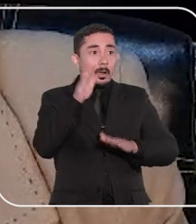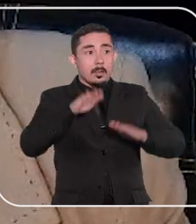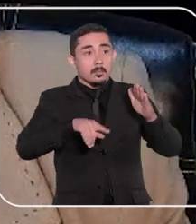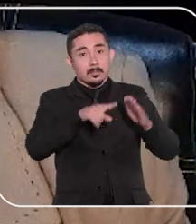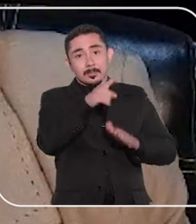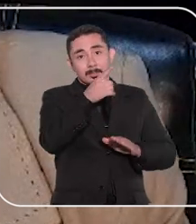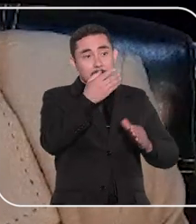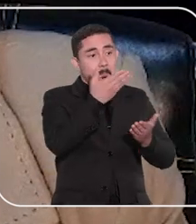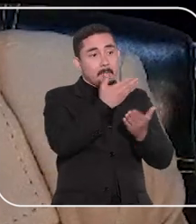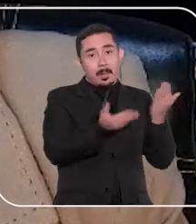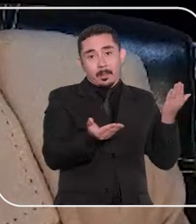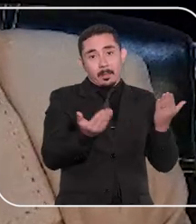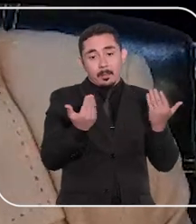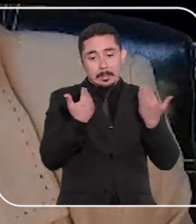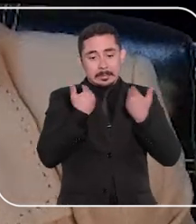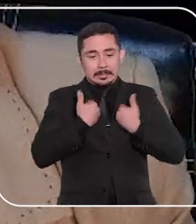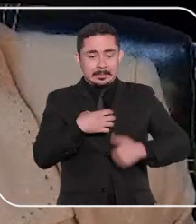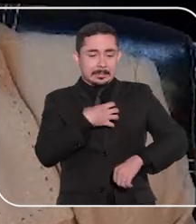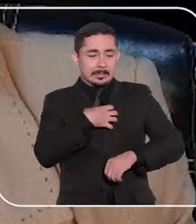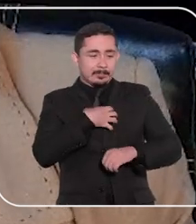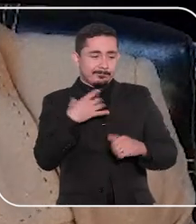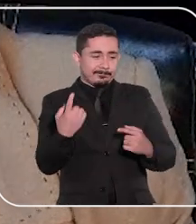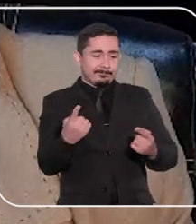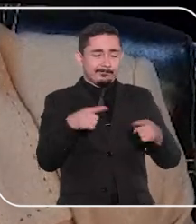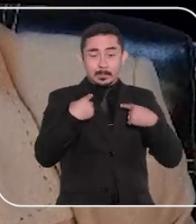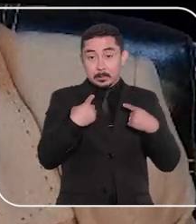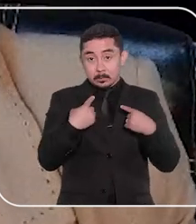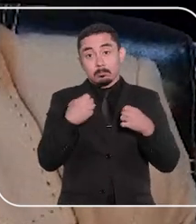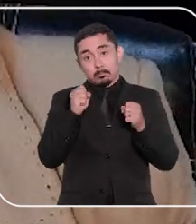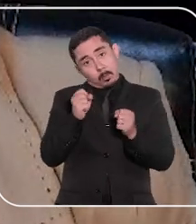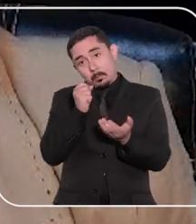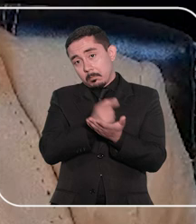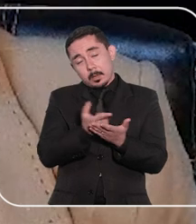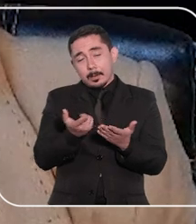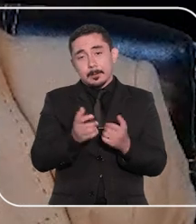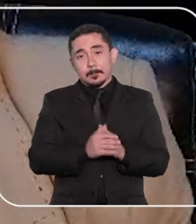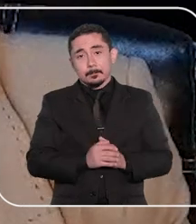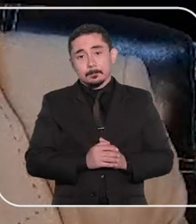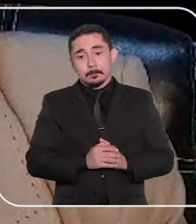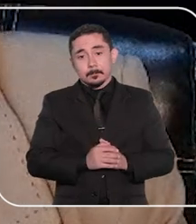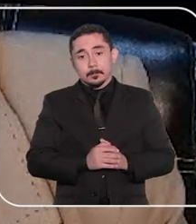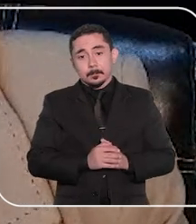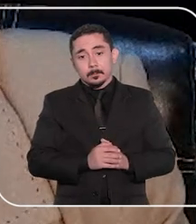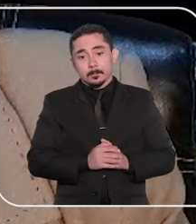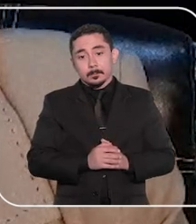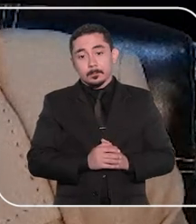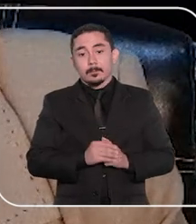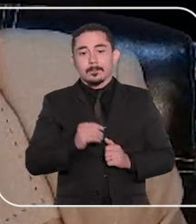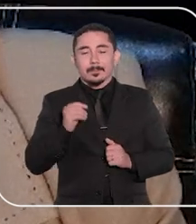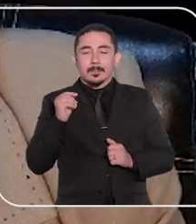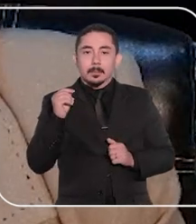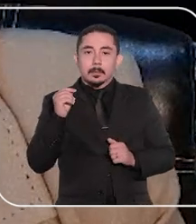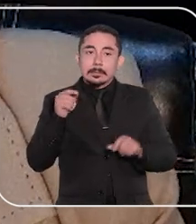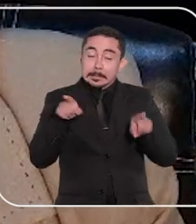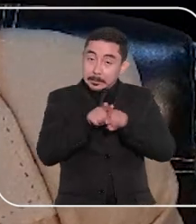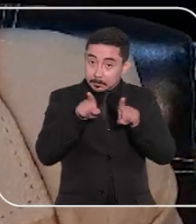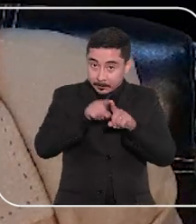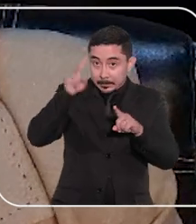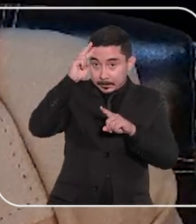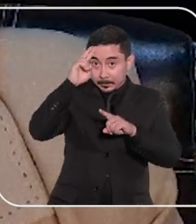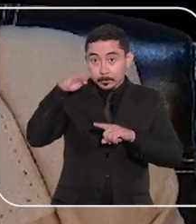de um dano emocional. É importante lembrar que é totalmente